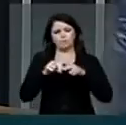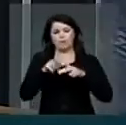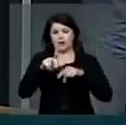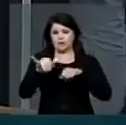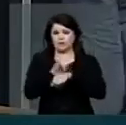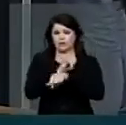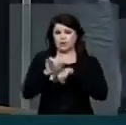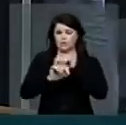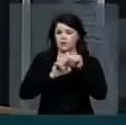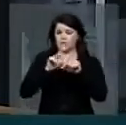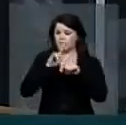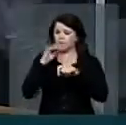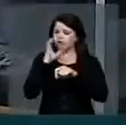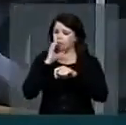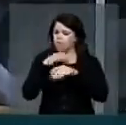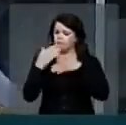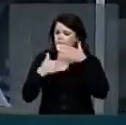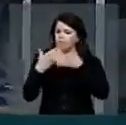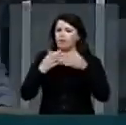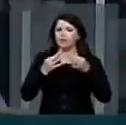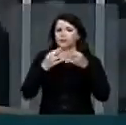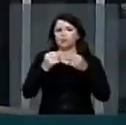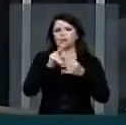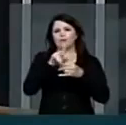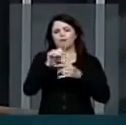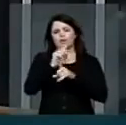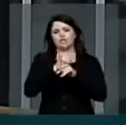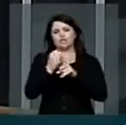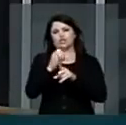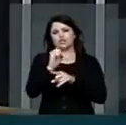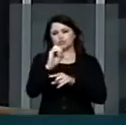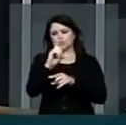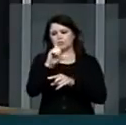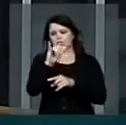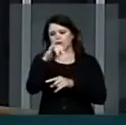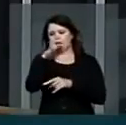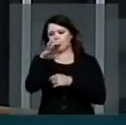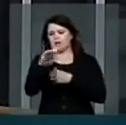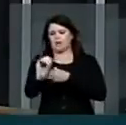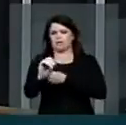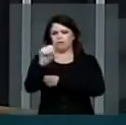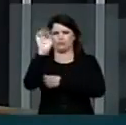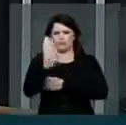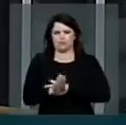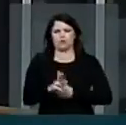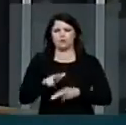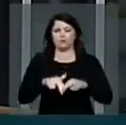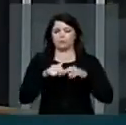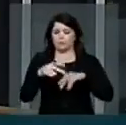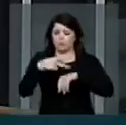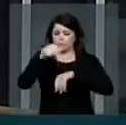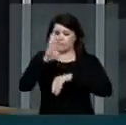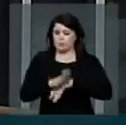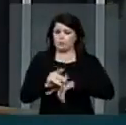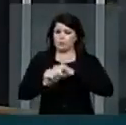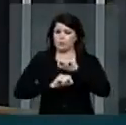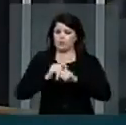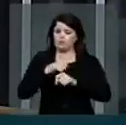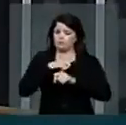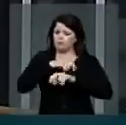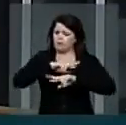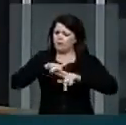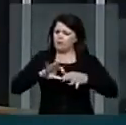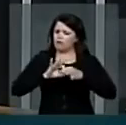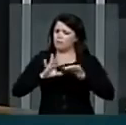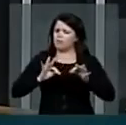estratégia para acelerar o avanço do socialismo materialismo em nosso país. A nação brasileira, que desfruta de